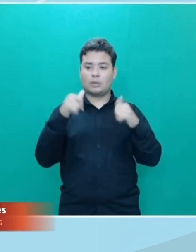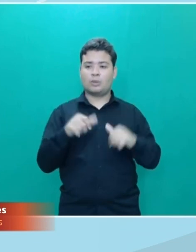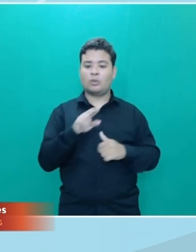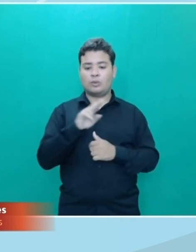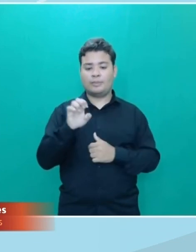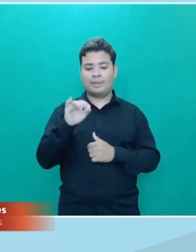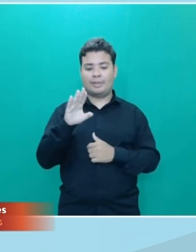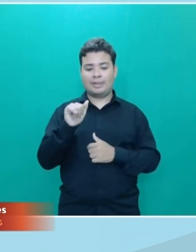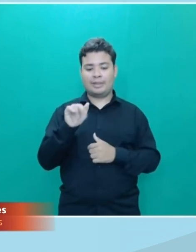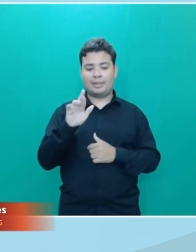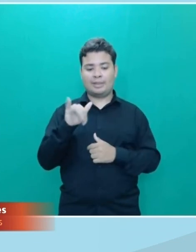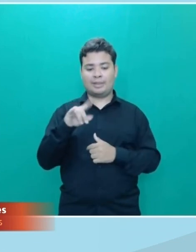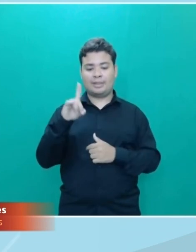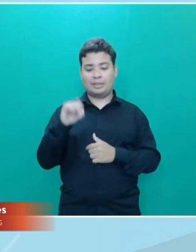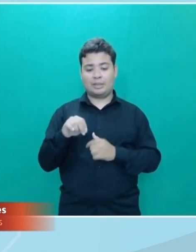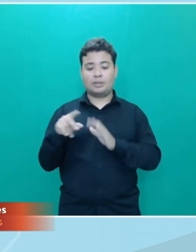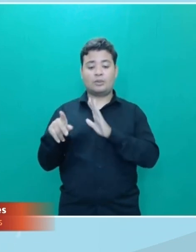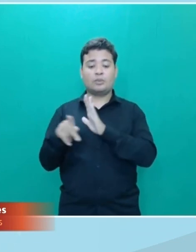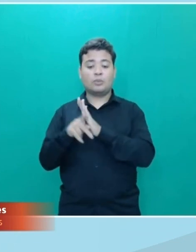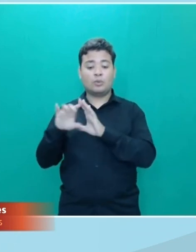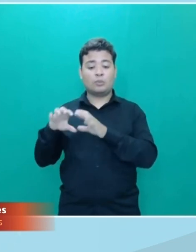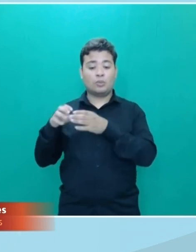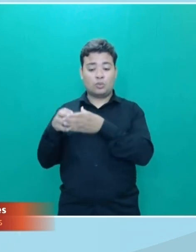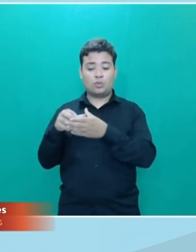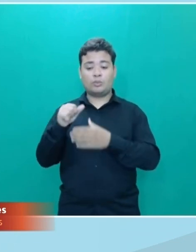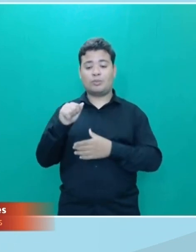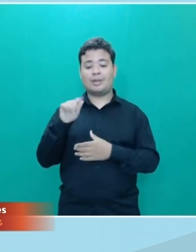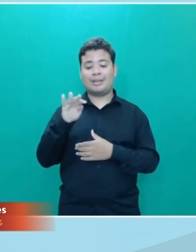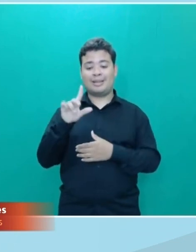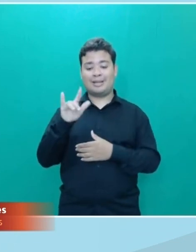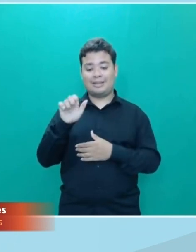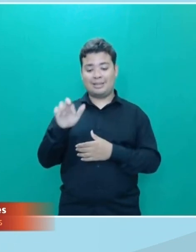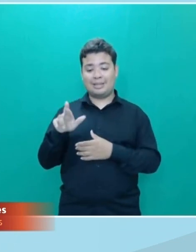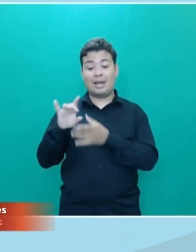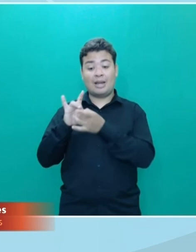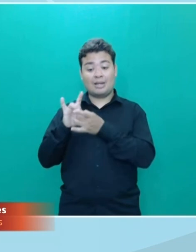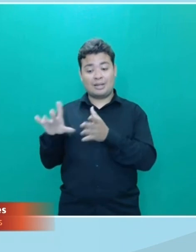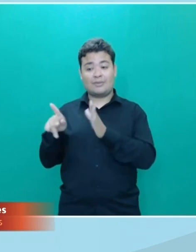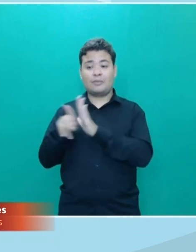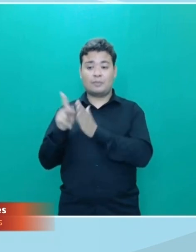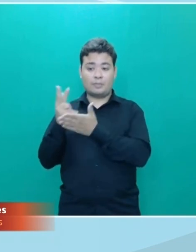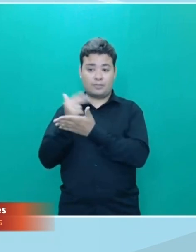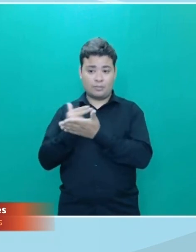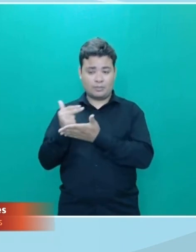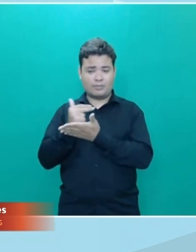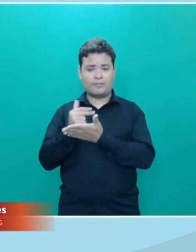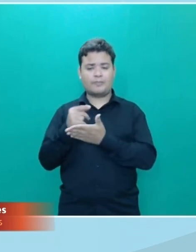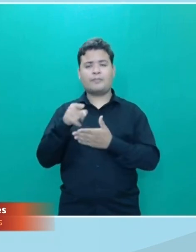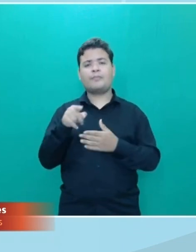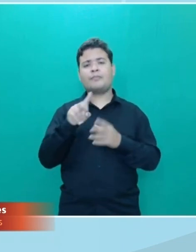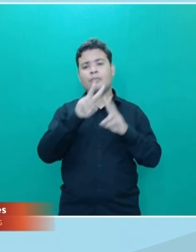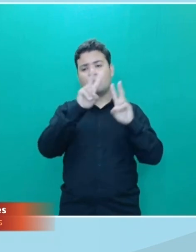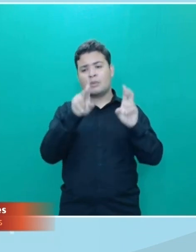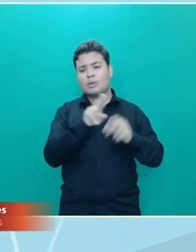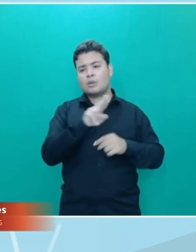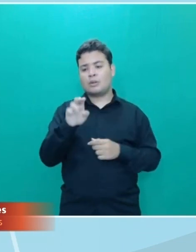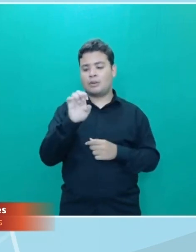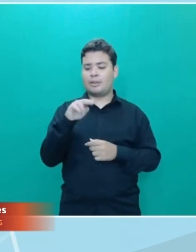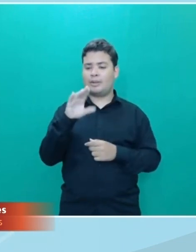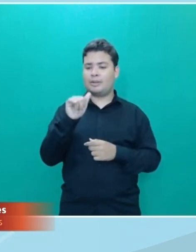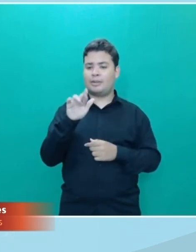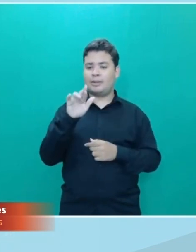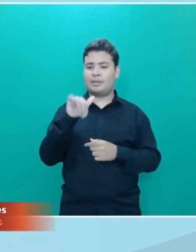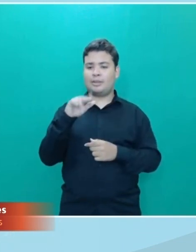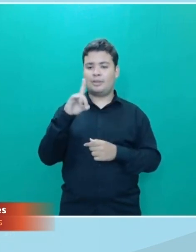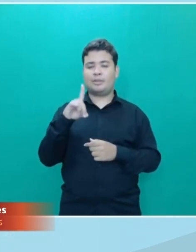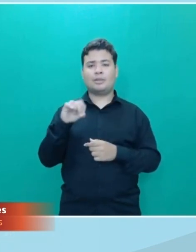pesquisa Ateliê Livre de Gravura. Bom, essa mostra chama Encarnado porque ela tem como